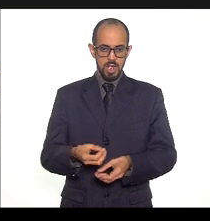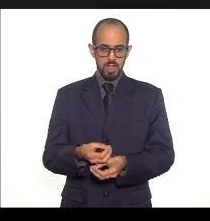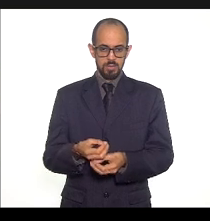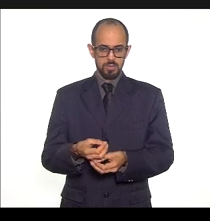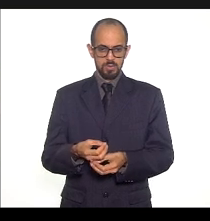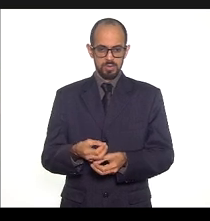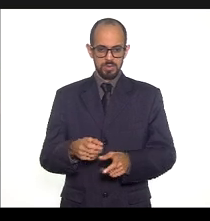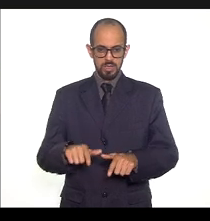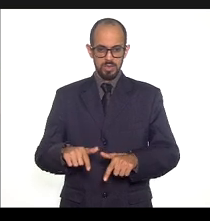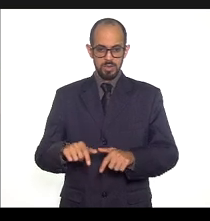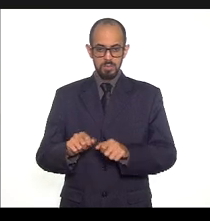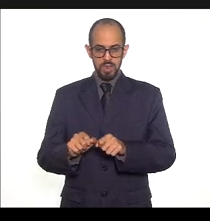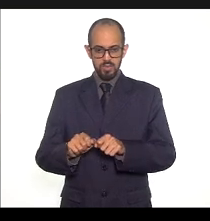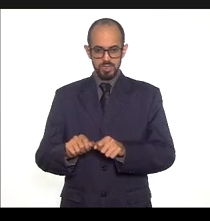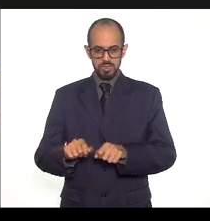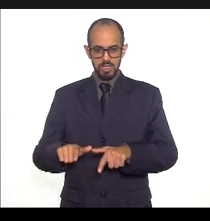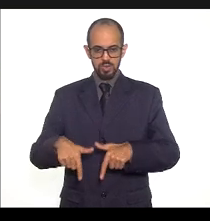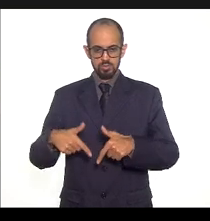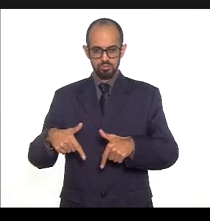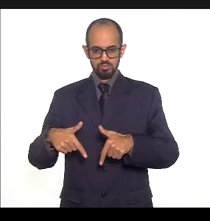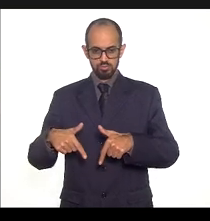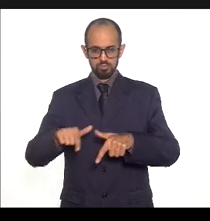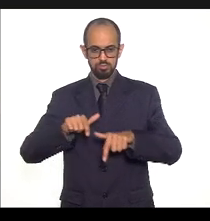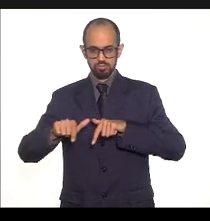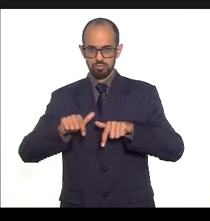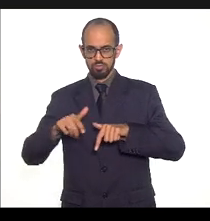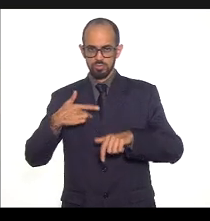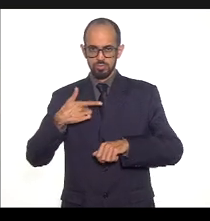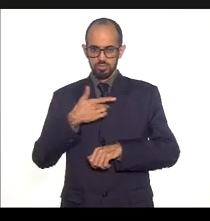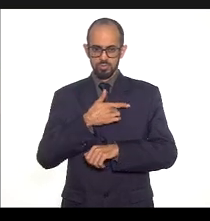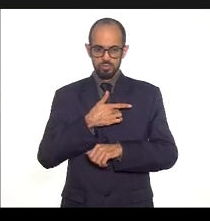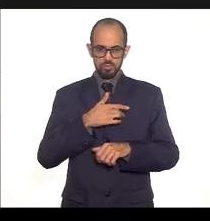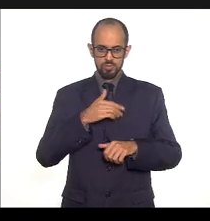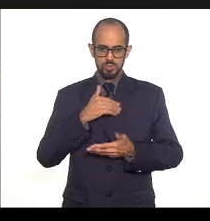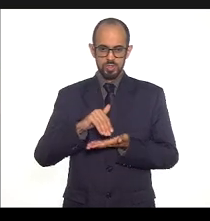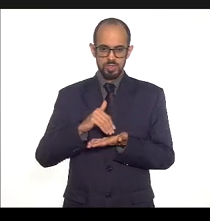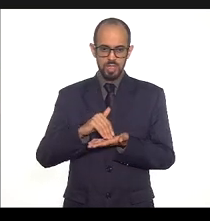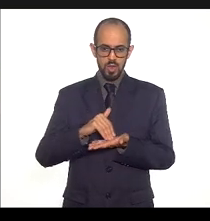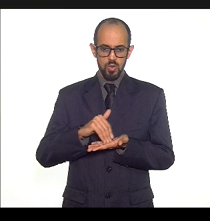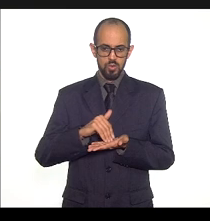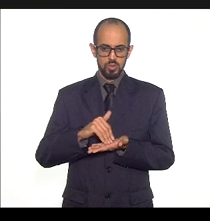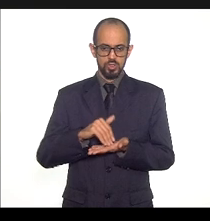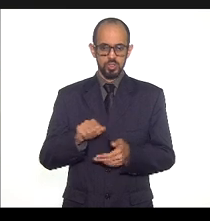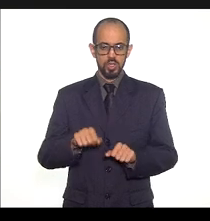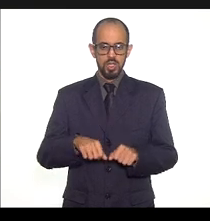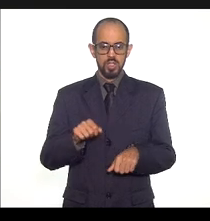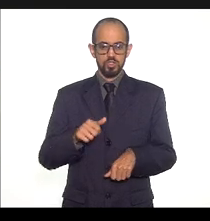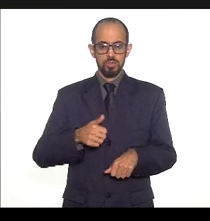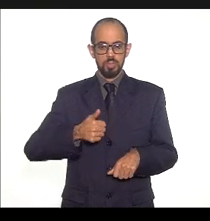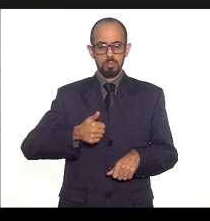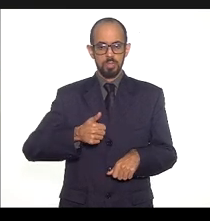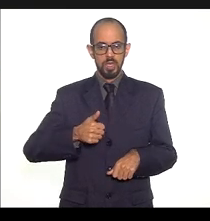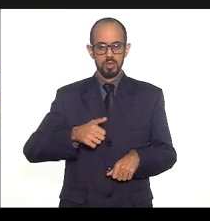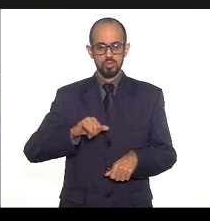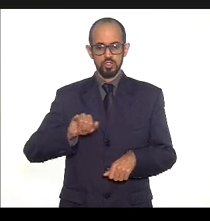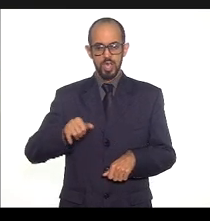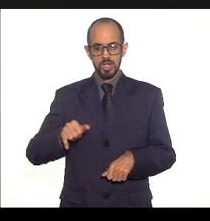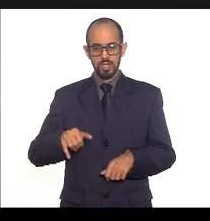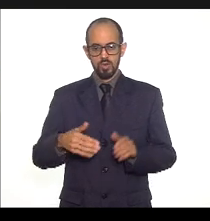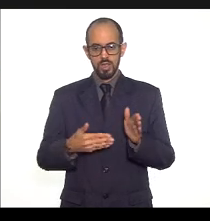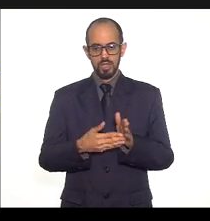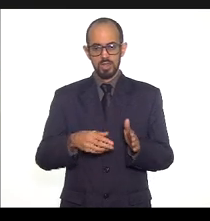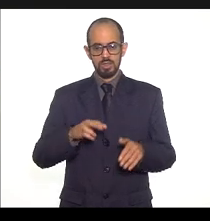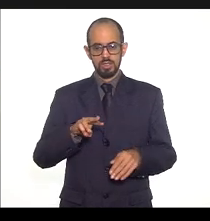ações e serviços públicos de saúde no período de 1º de janeiro a 30 de abril de 2021 foram empenhados